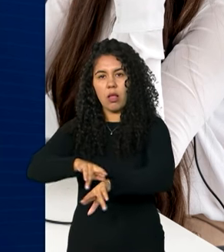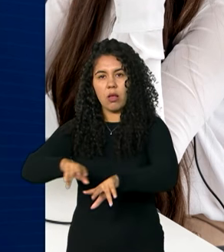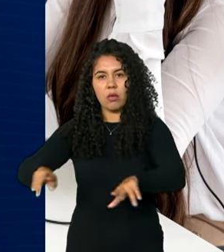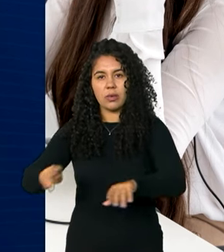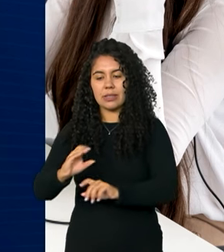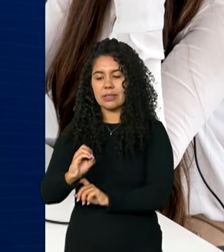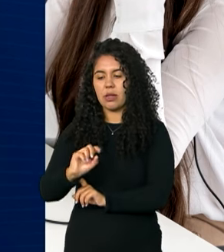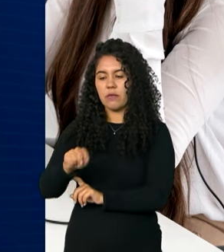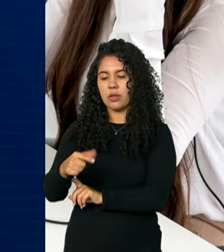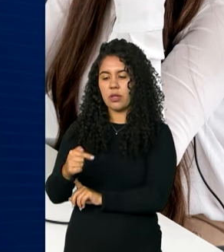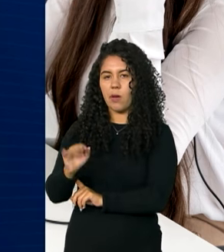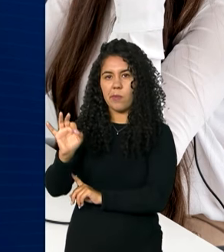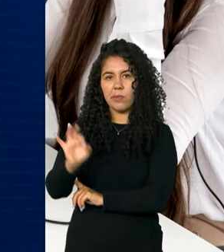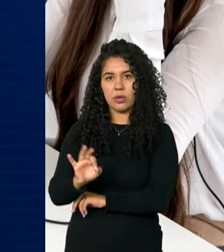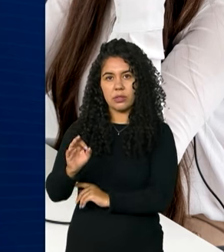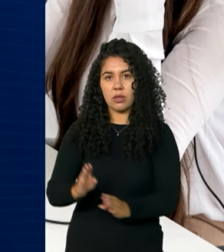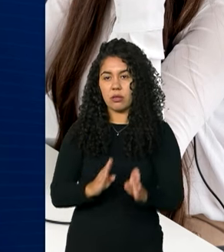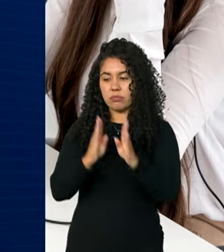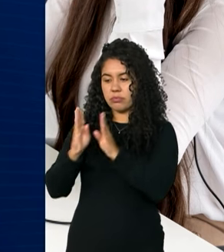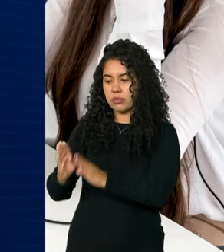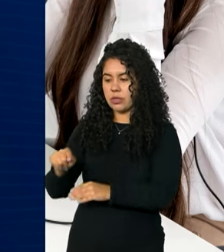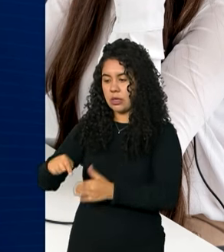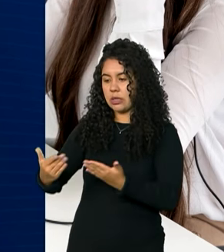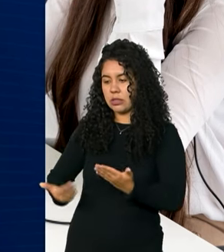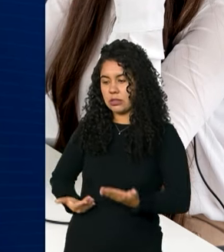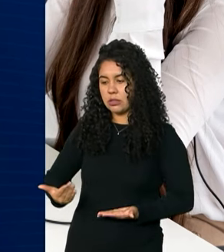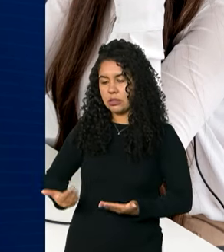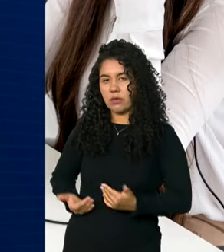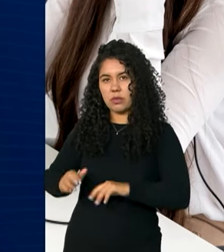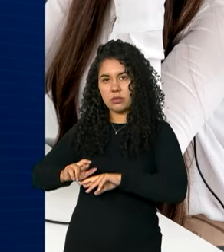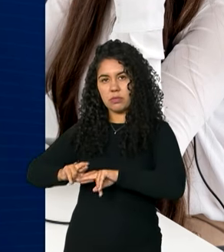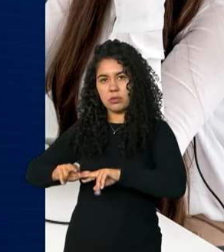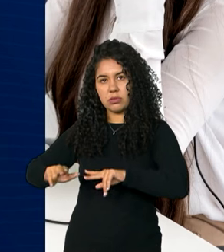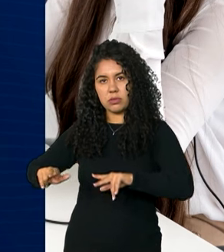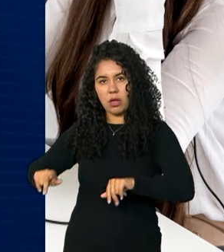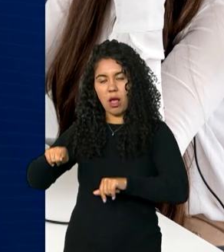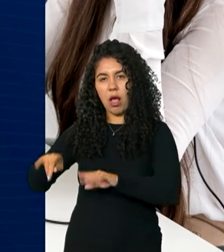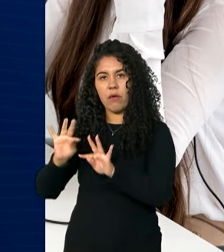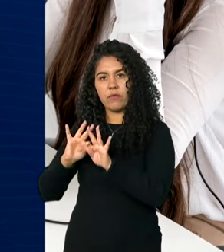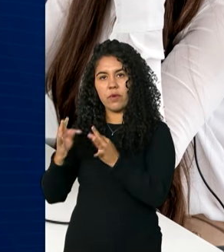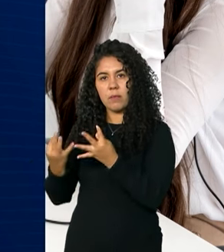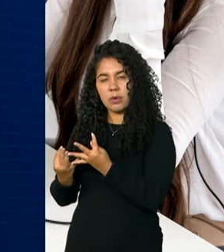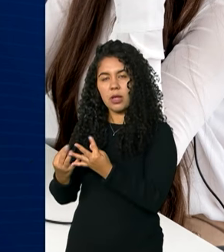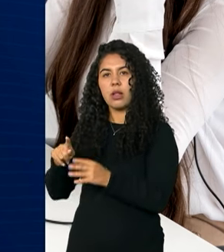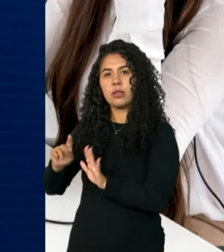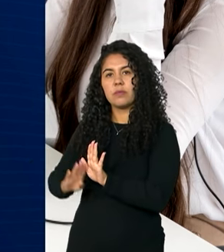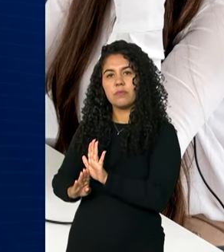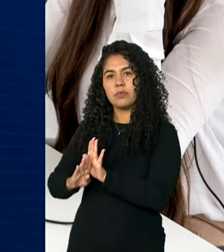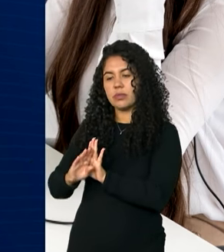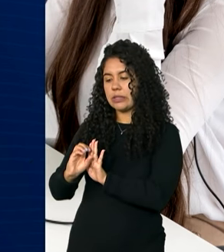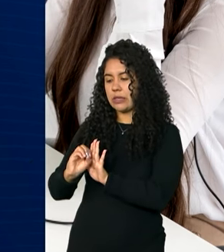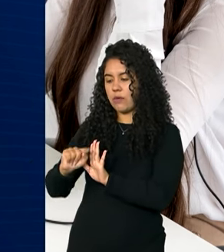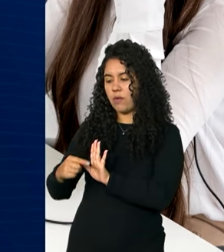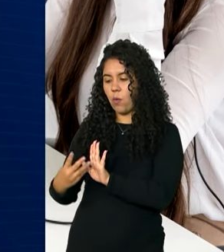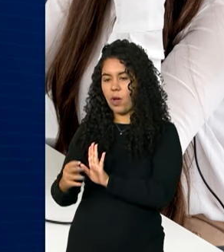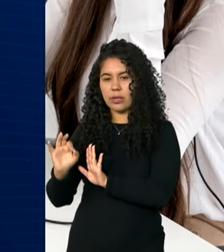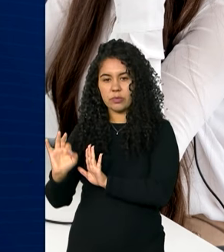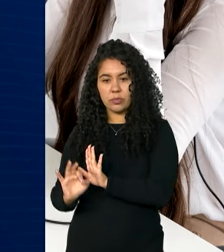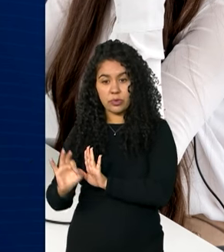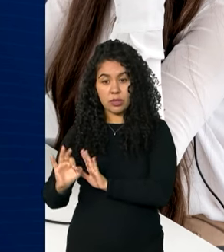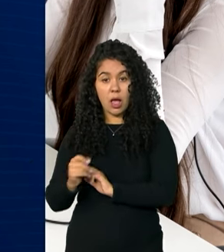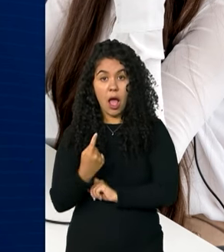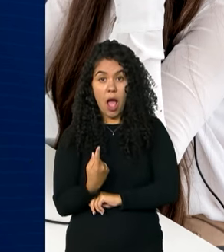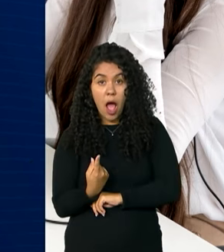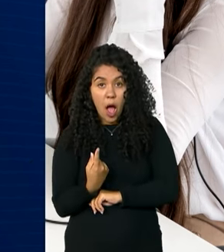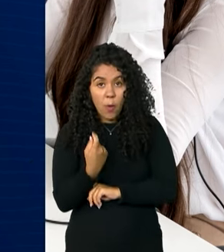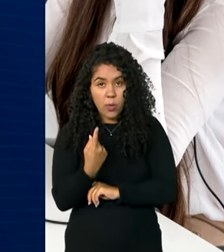% e pelos serviços prestados às famílias, que subiram 0,4%. A única